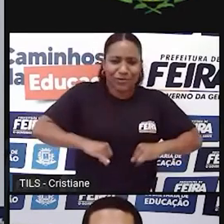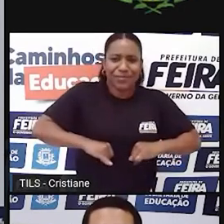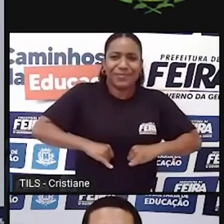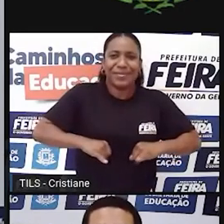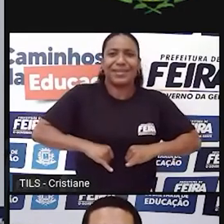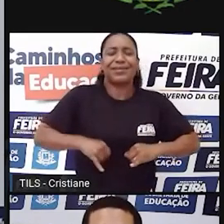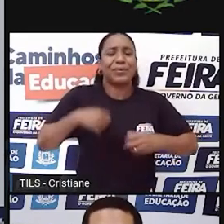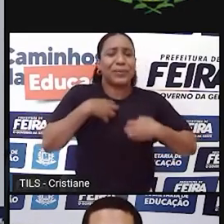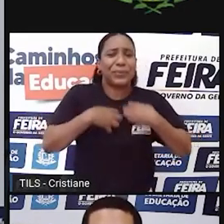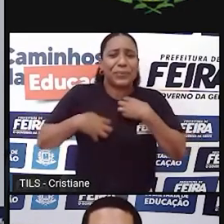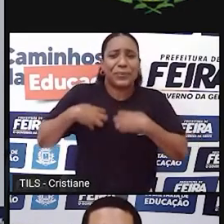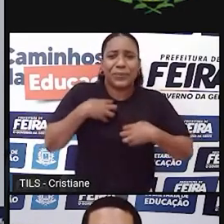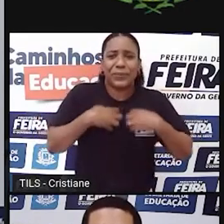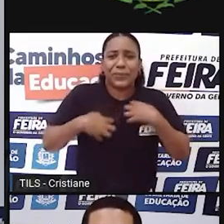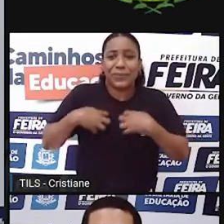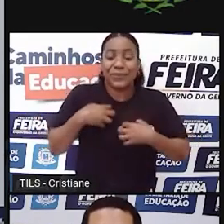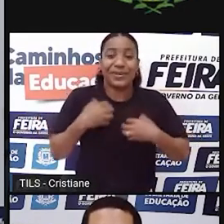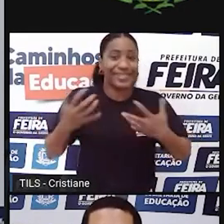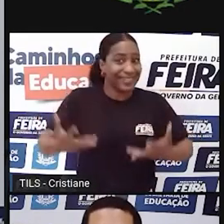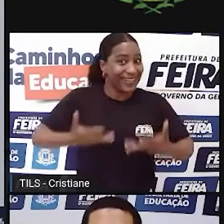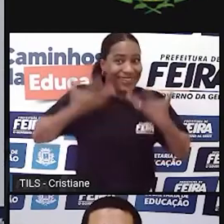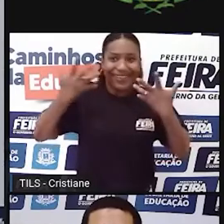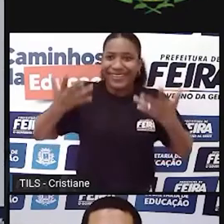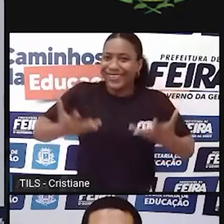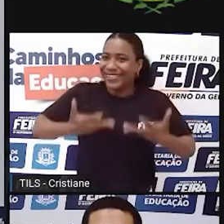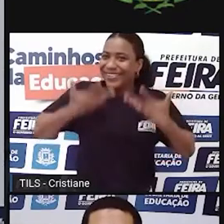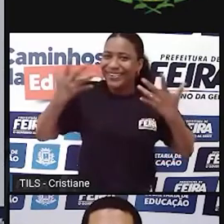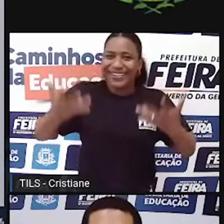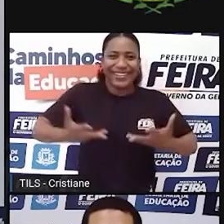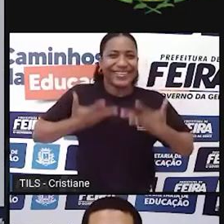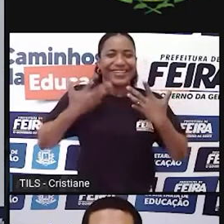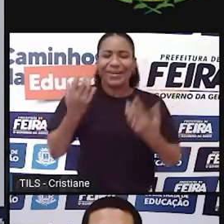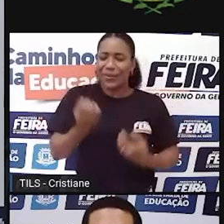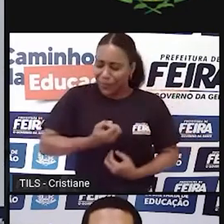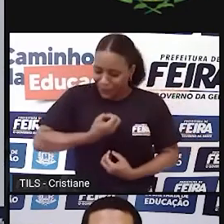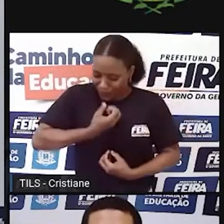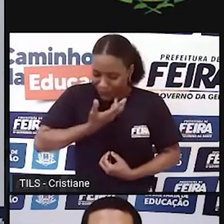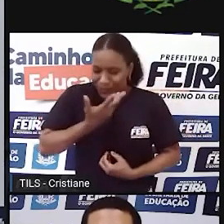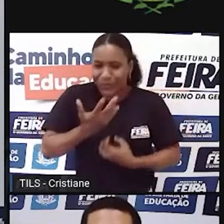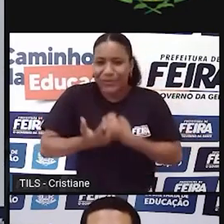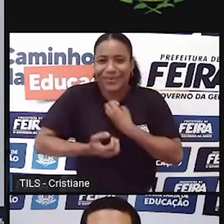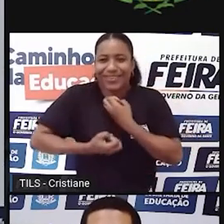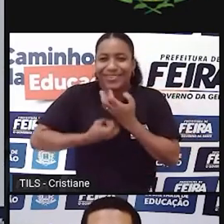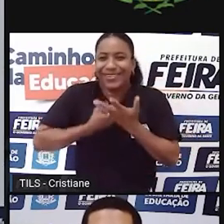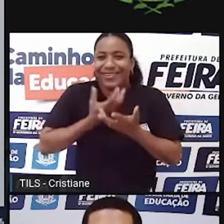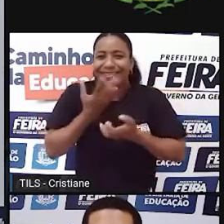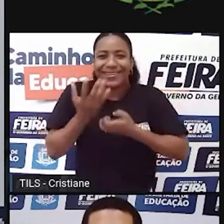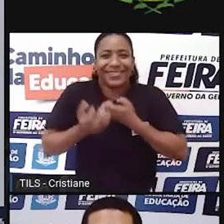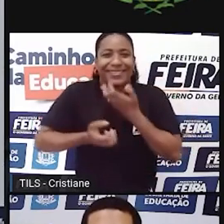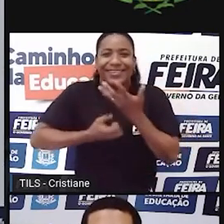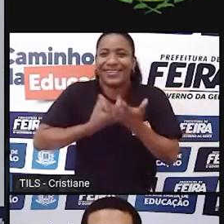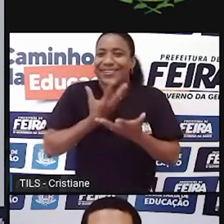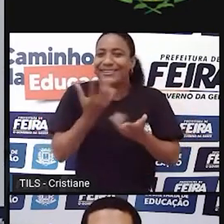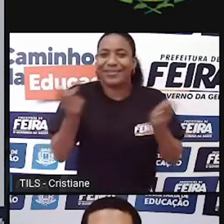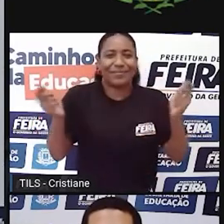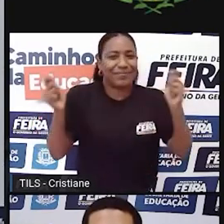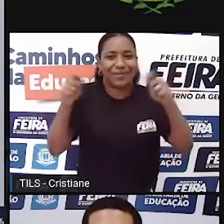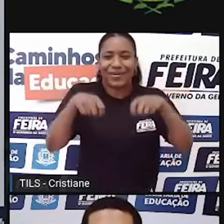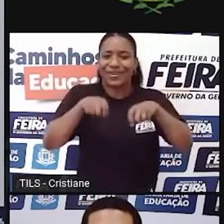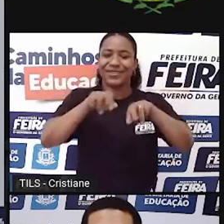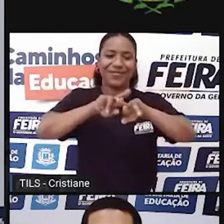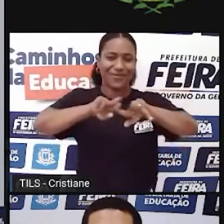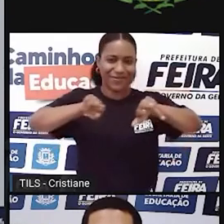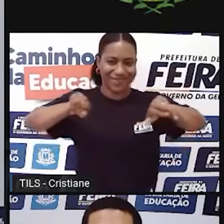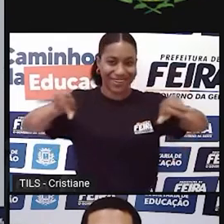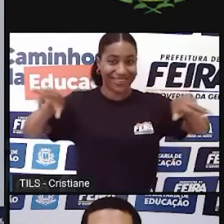As nossas alegrias também, porque na poesia cabe tudo, né? Parafraseando aí Ferreira